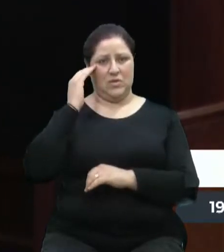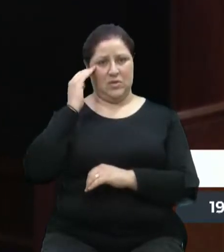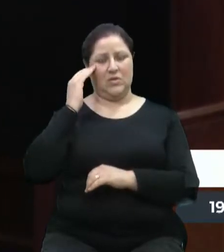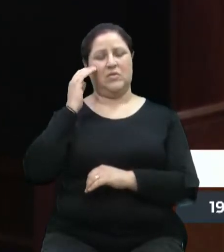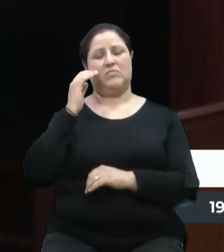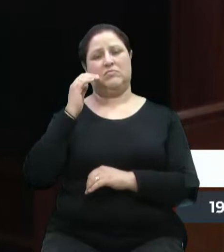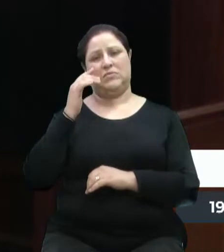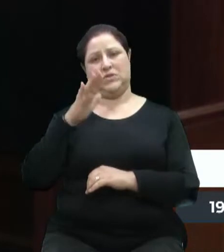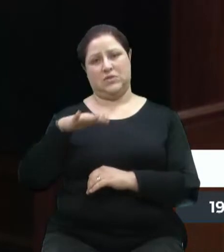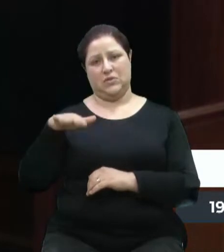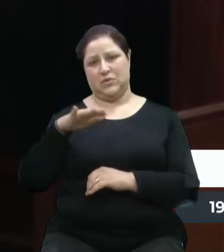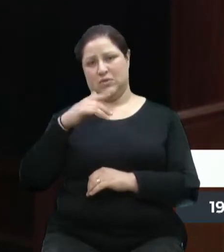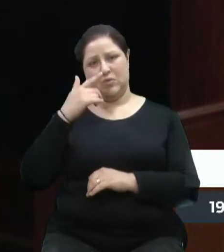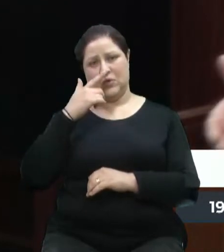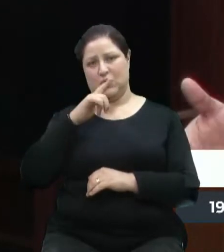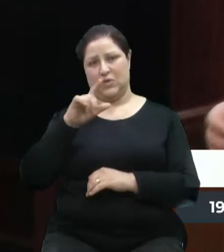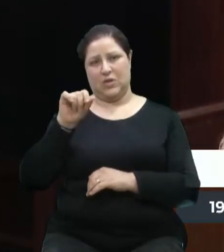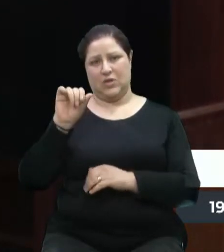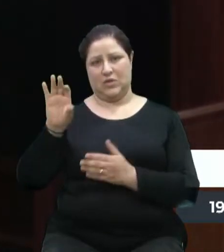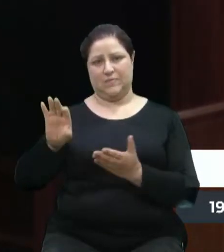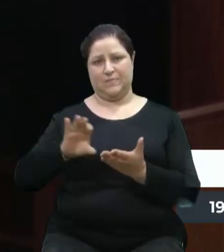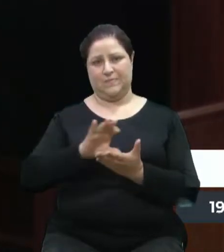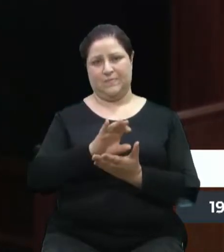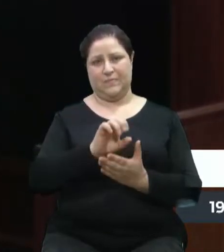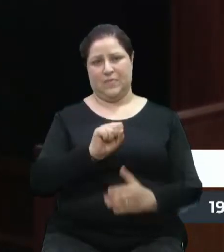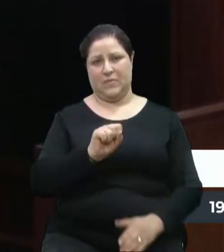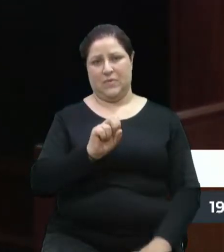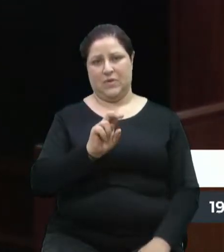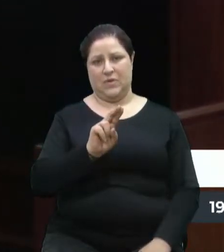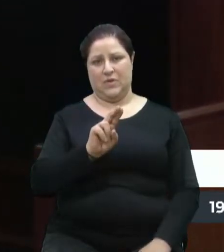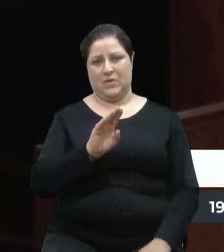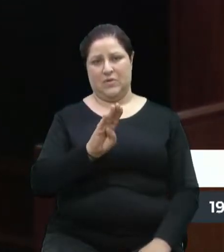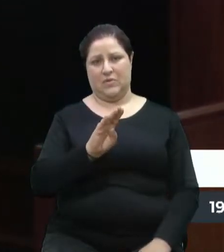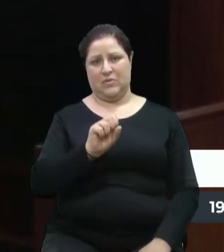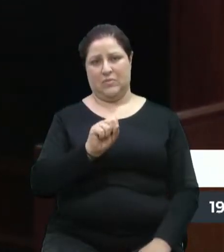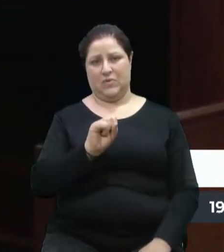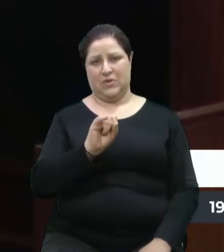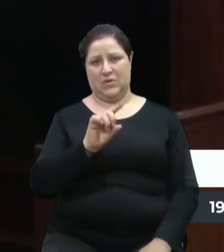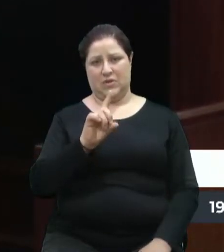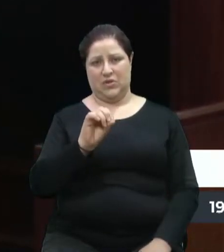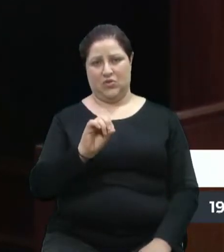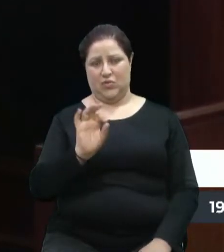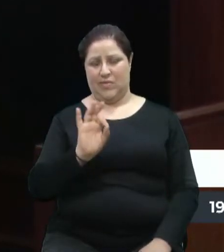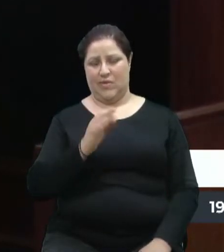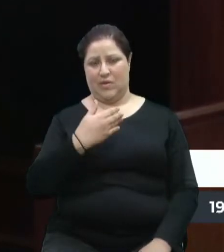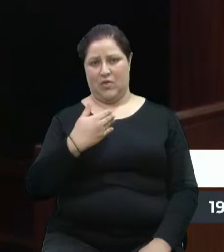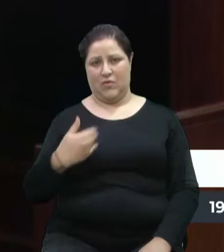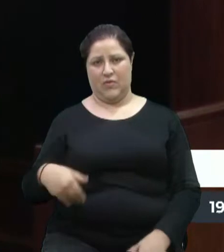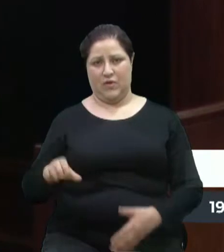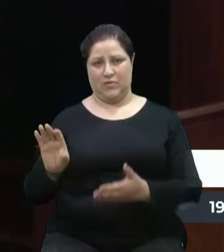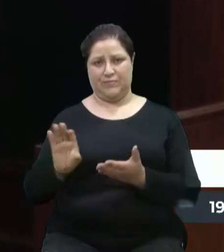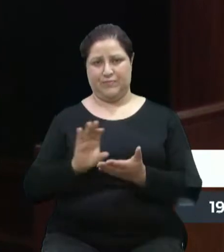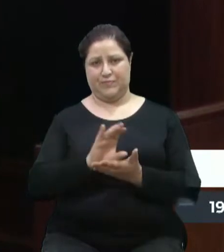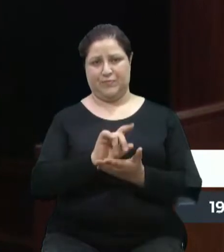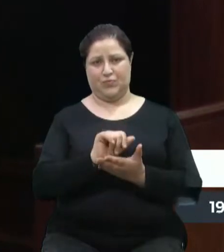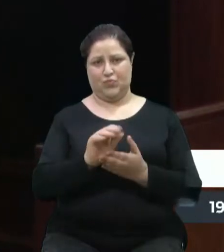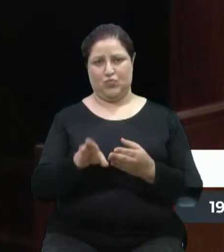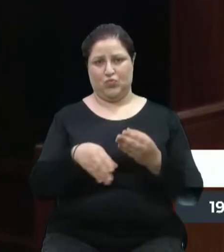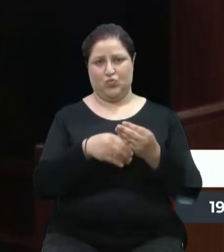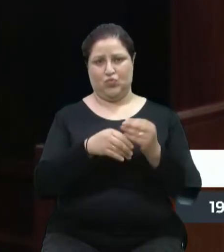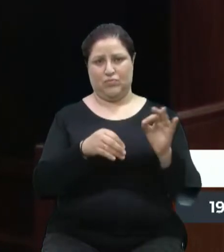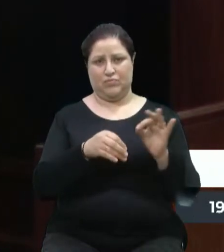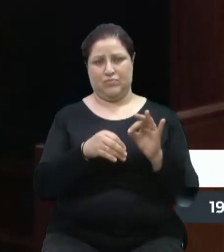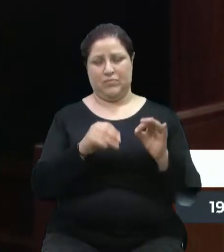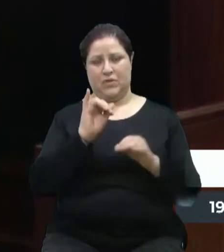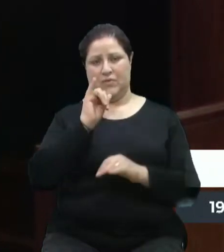ganhar subsídios, enfim. Não temos subsídios de nenhum órgão público. Infelizmente, a única ajuda que